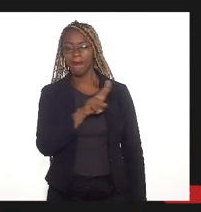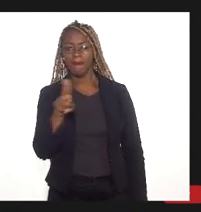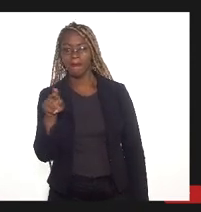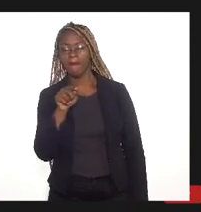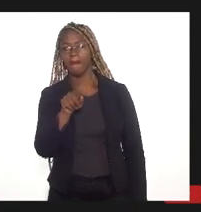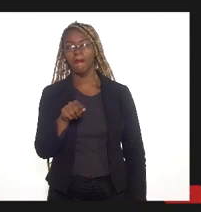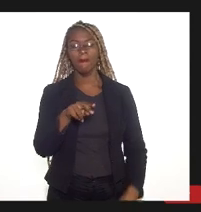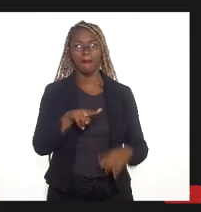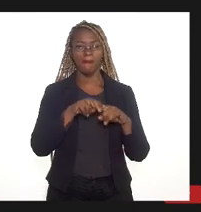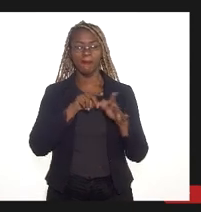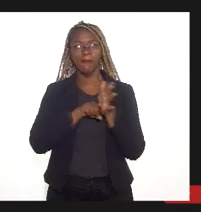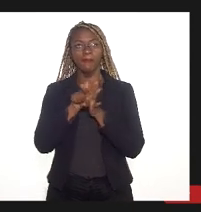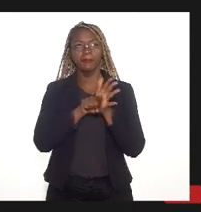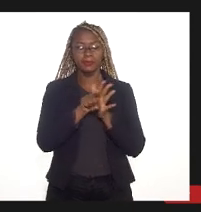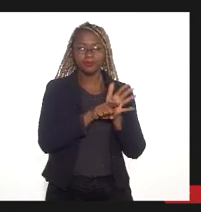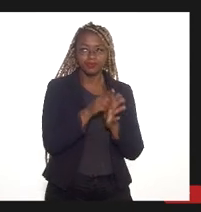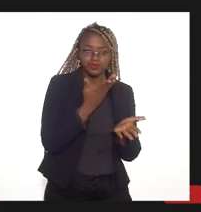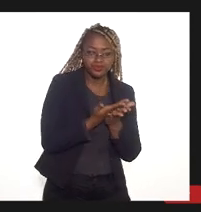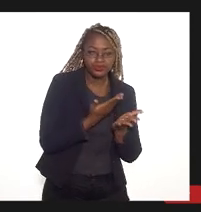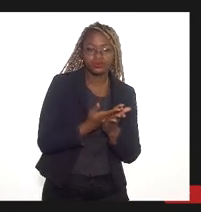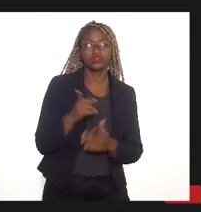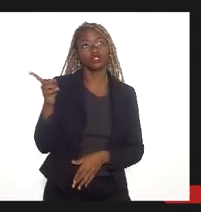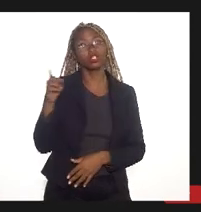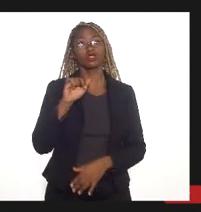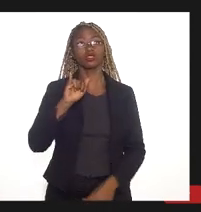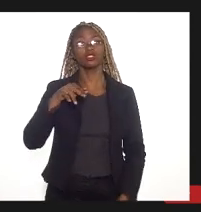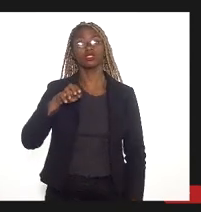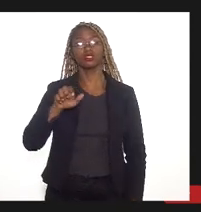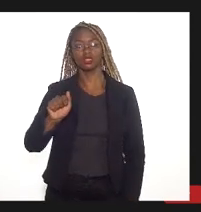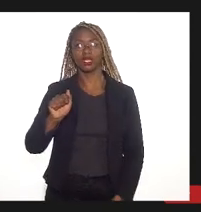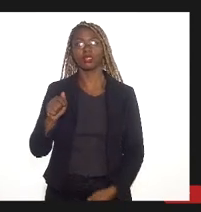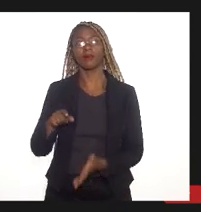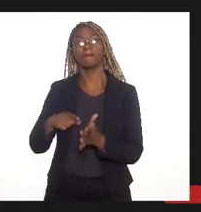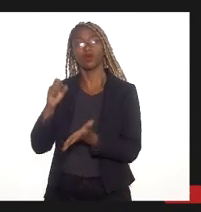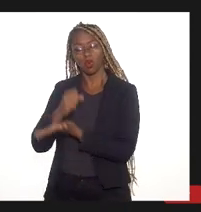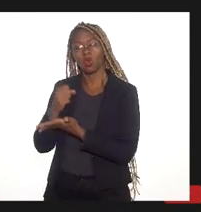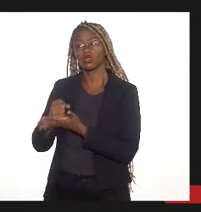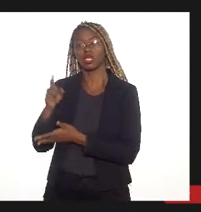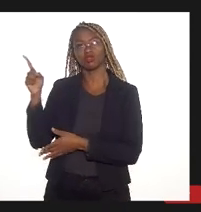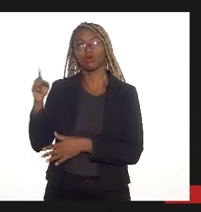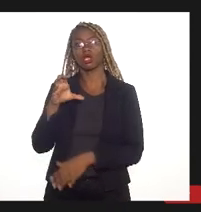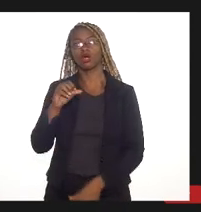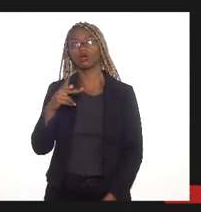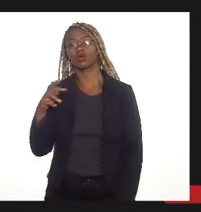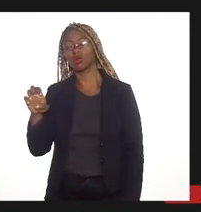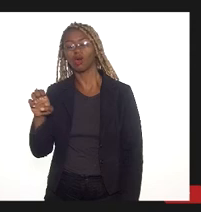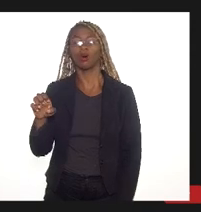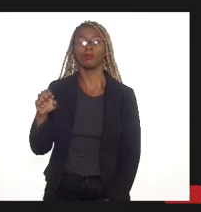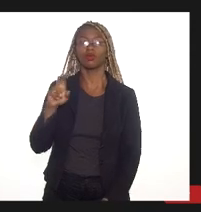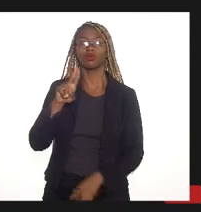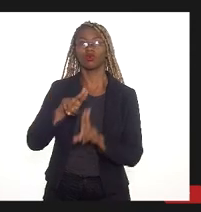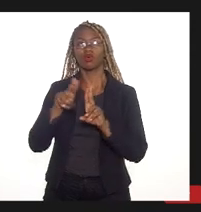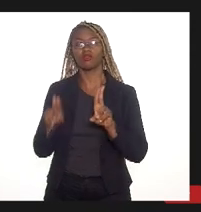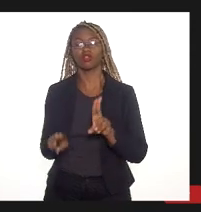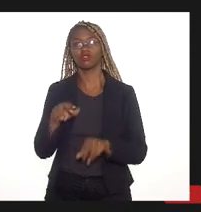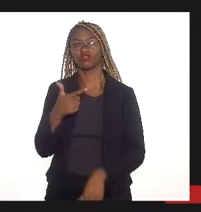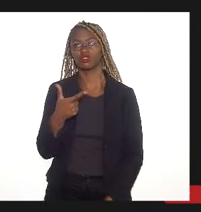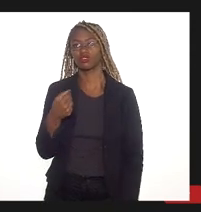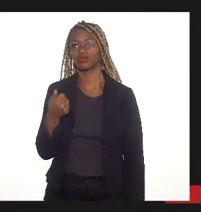jeito, a partir do estudo que o INEA contratou para a COP UFRJ em 2013. Podemos ir em frente.